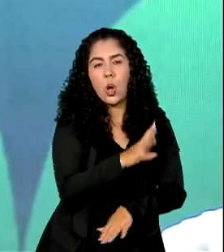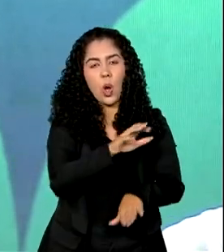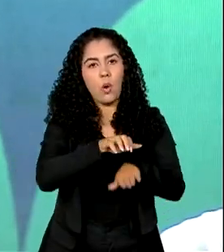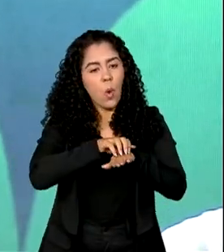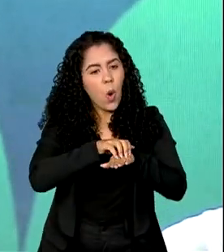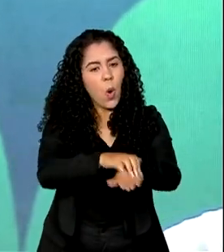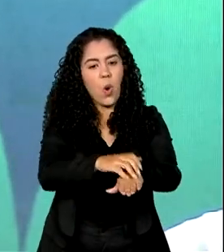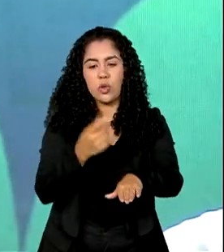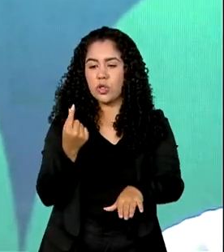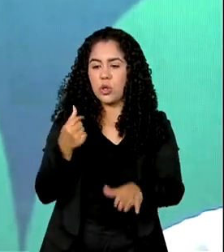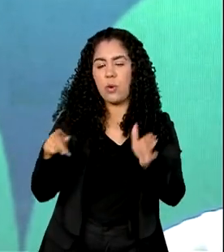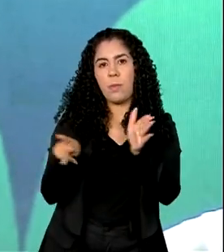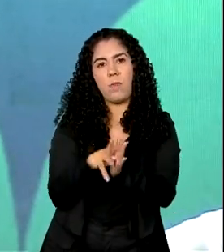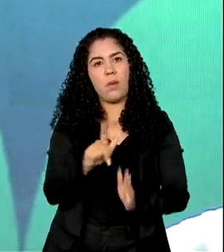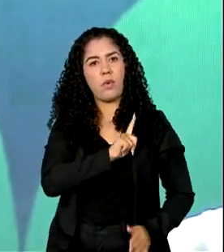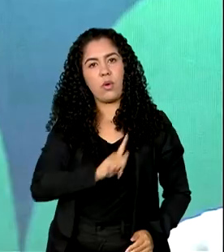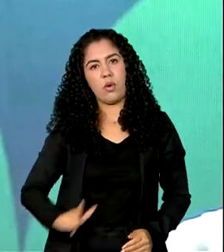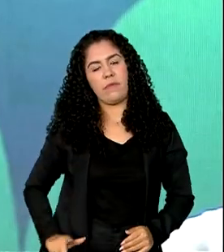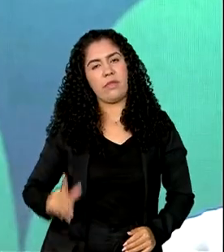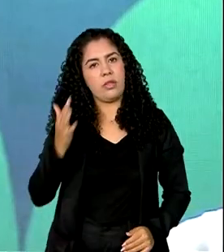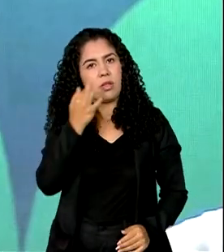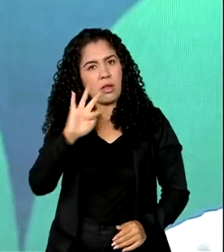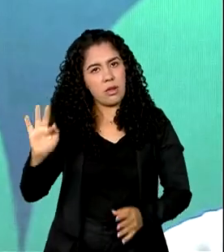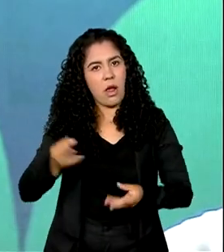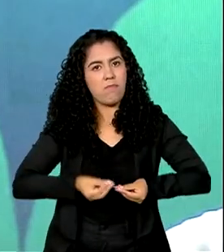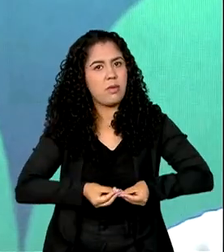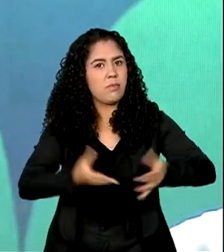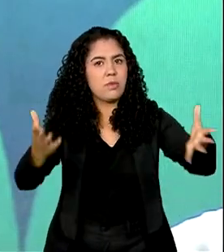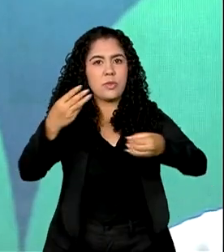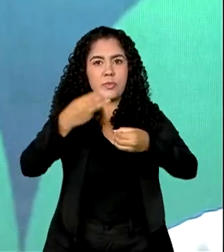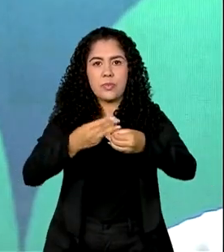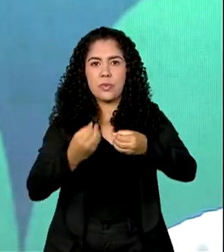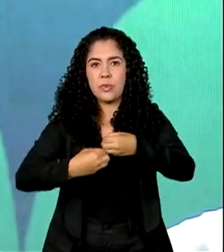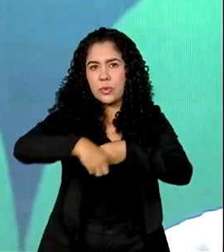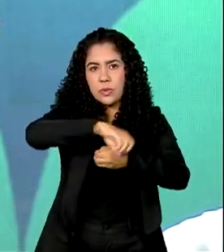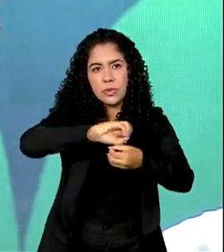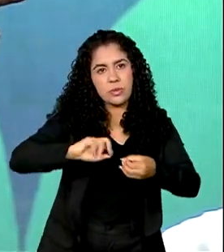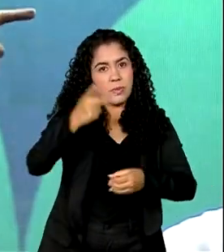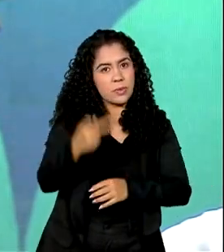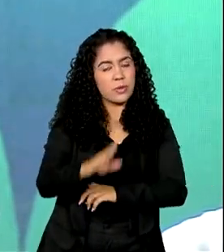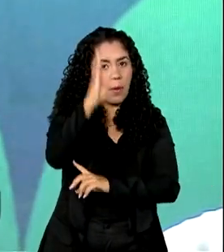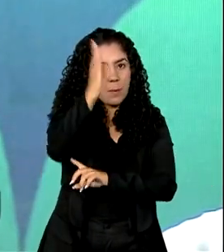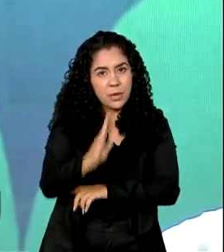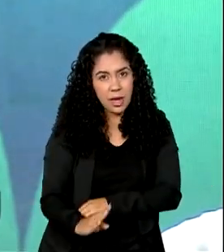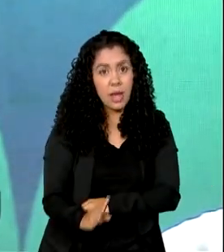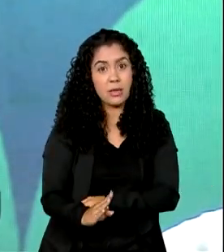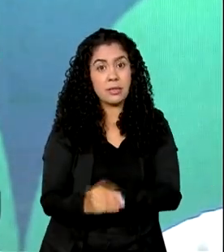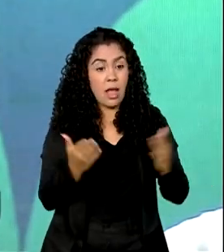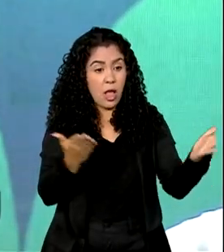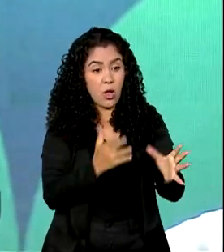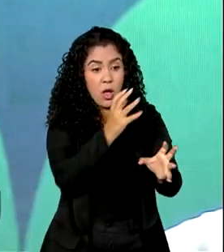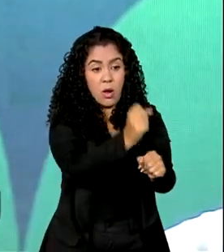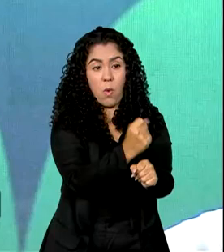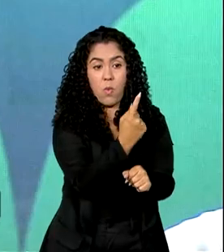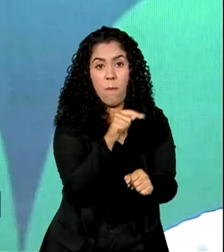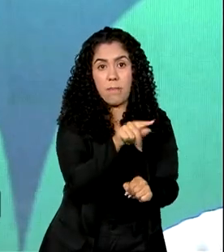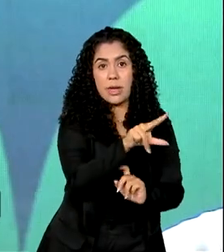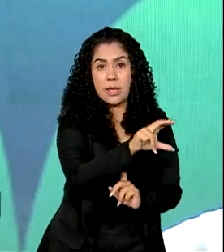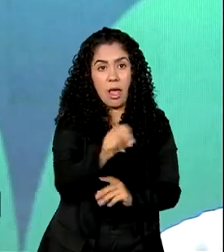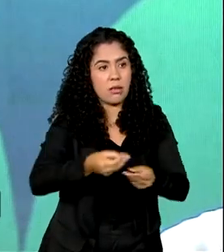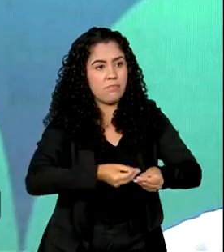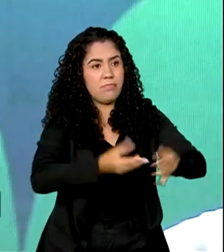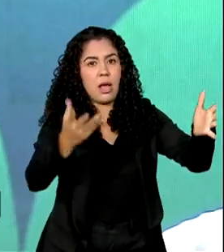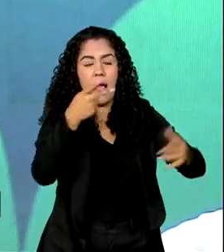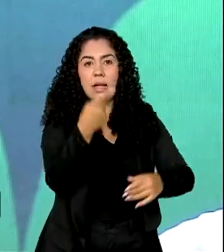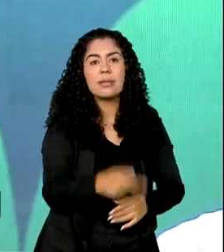dinheiro do governo federal para os municípios brasileiros. Estamos entregando agora os primeiros 1.500 e aqui